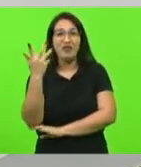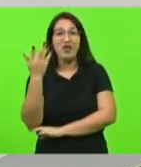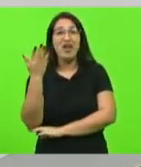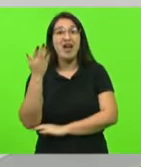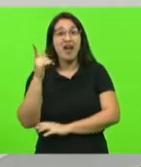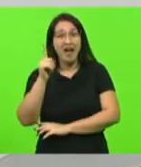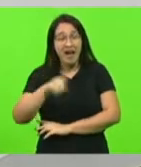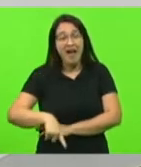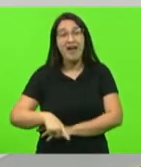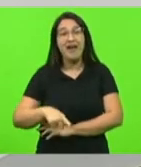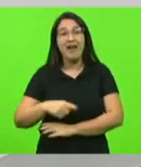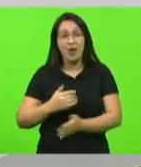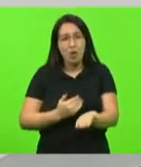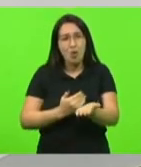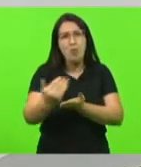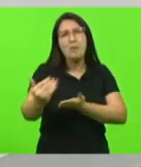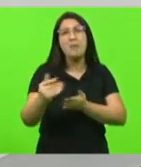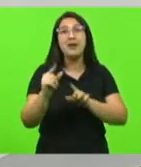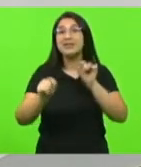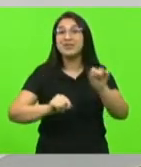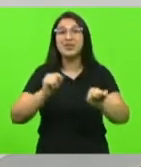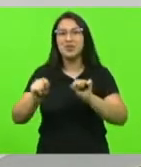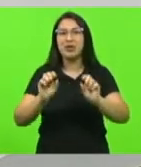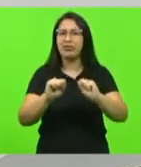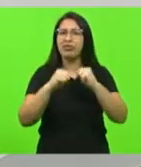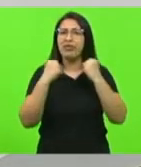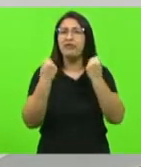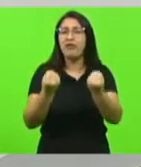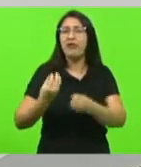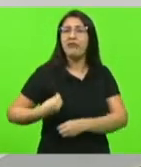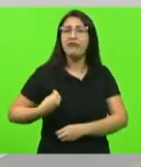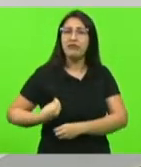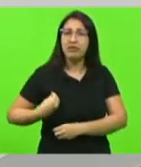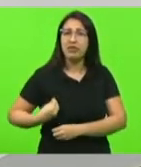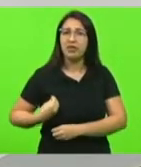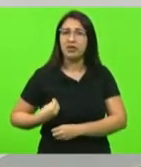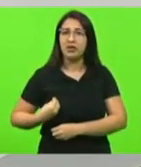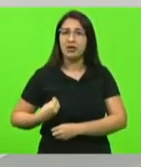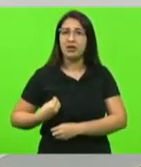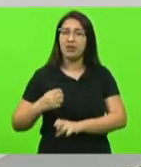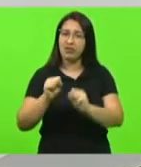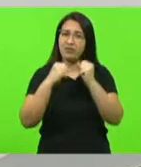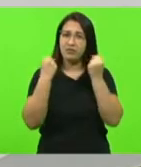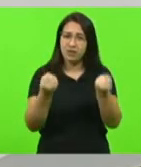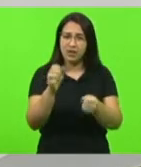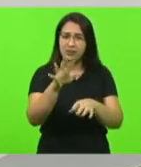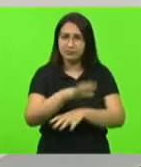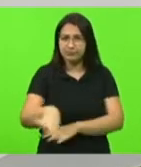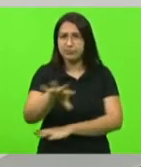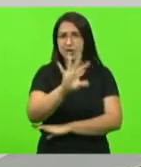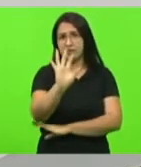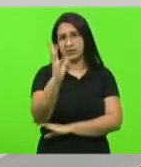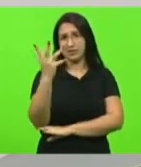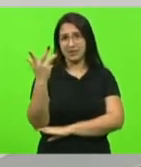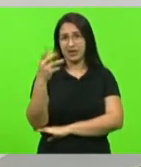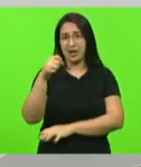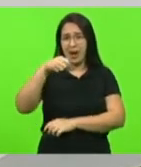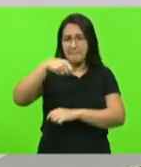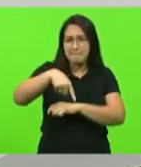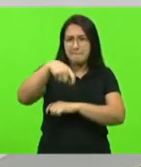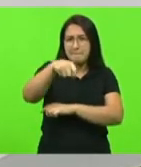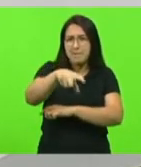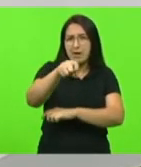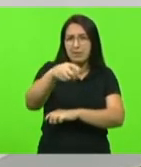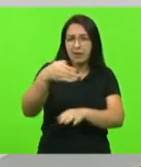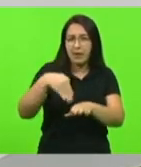movimento um movimento em defesa da vida em defesa do ambiente de Santa Catarina e plantar árvore